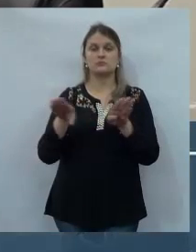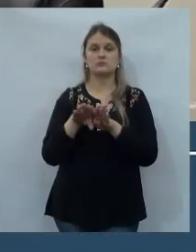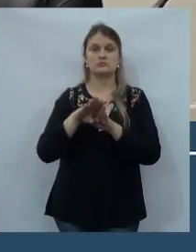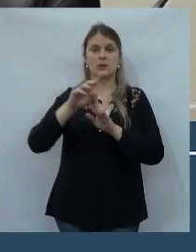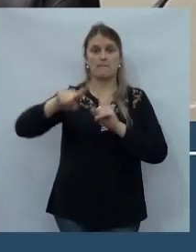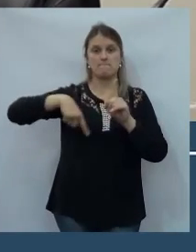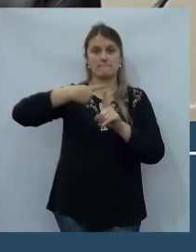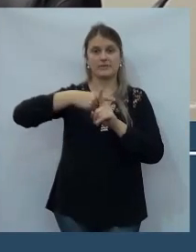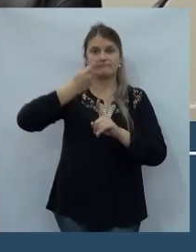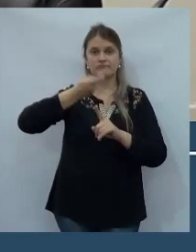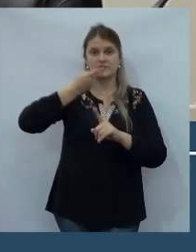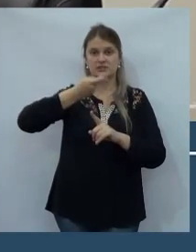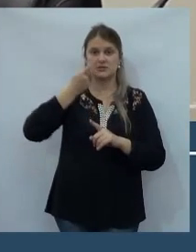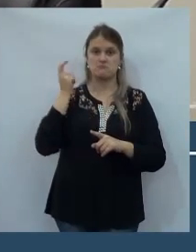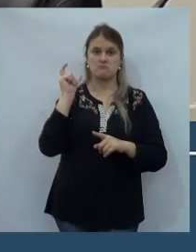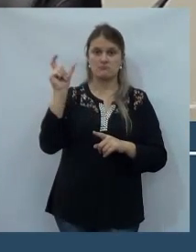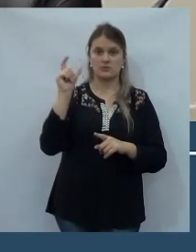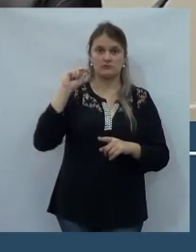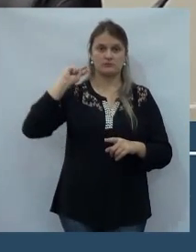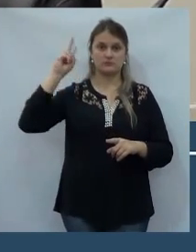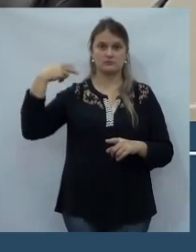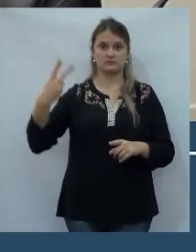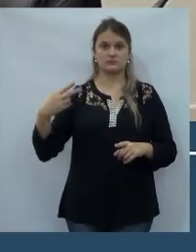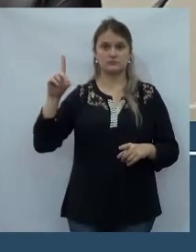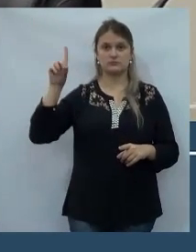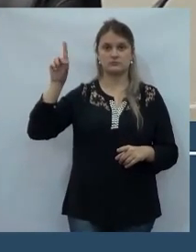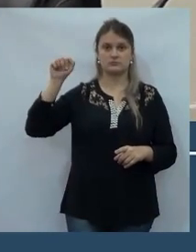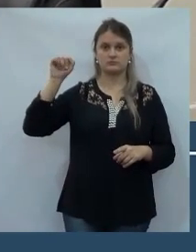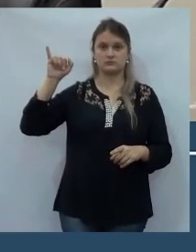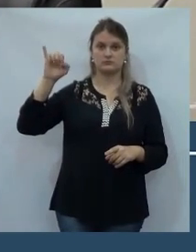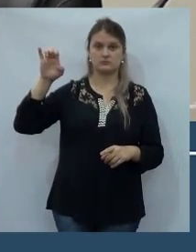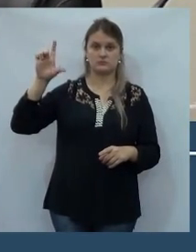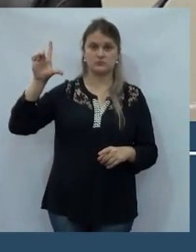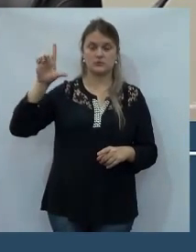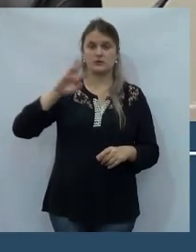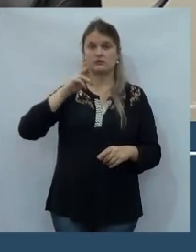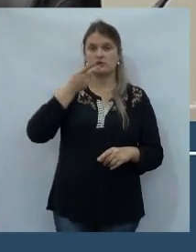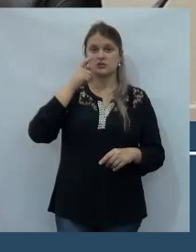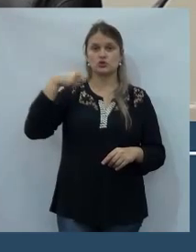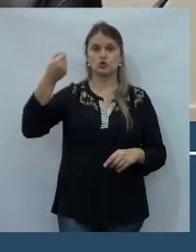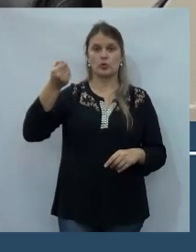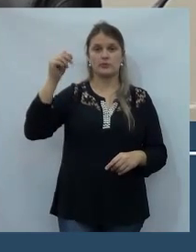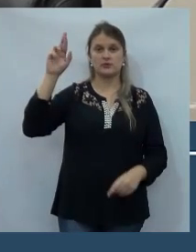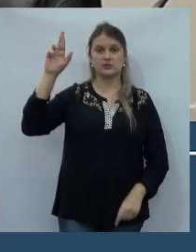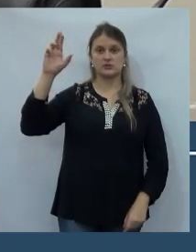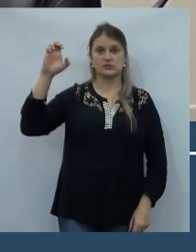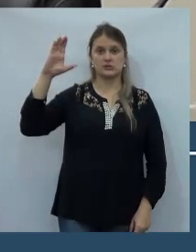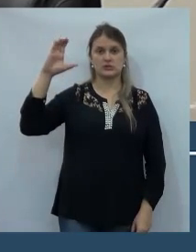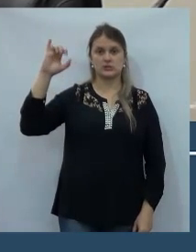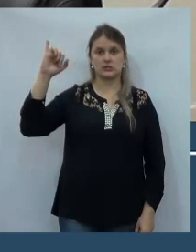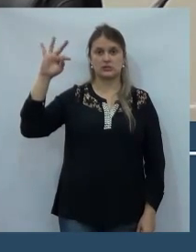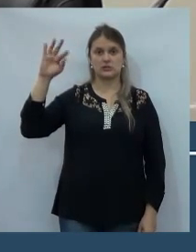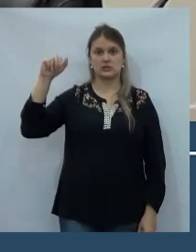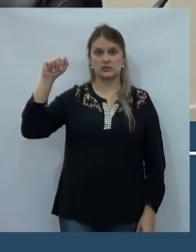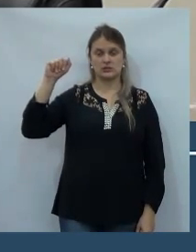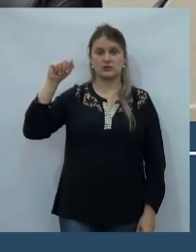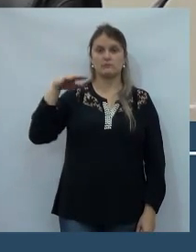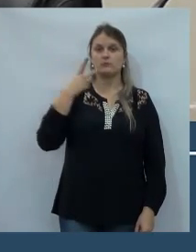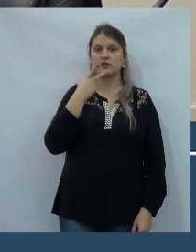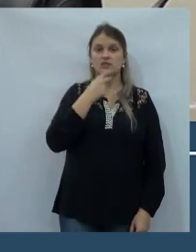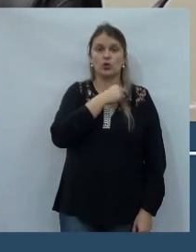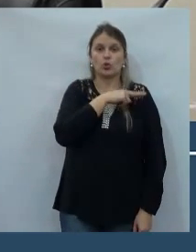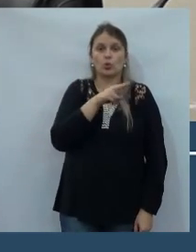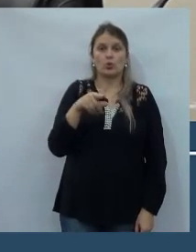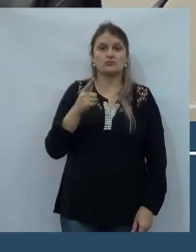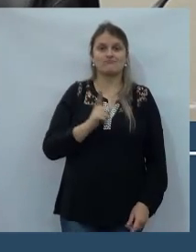Complementando até as palavras do vereador Daniel, respeito da receita estadual, nós vamos ter